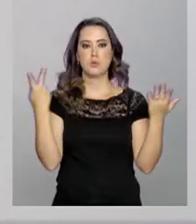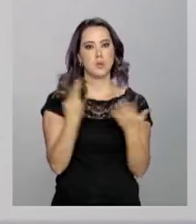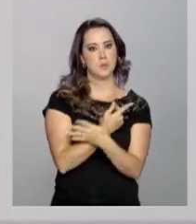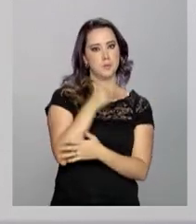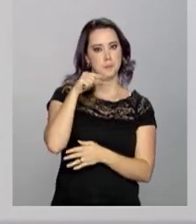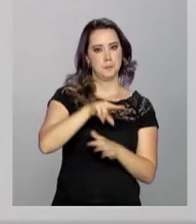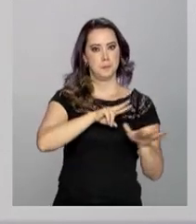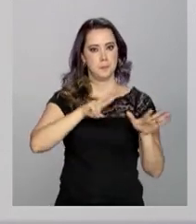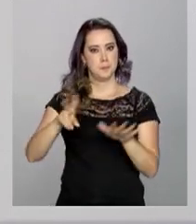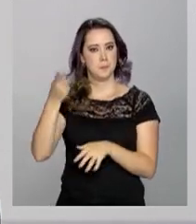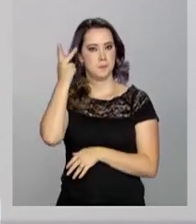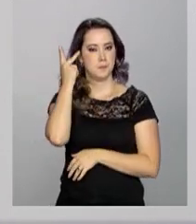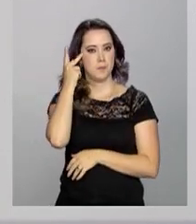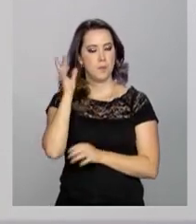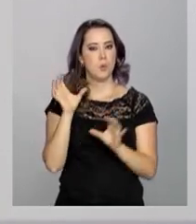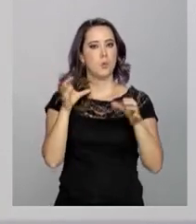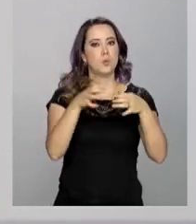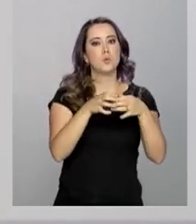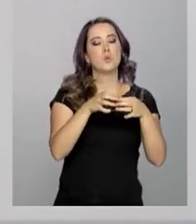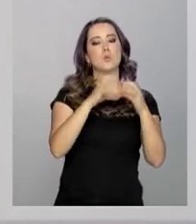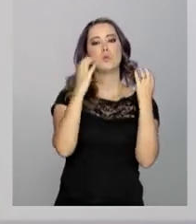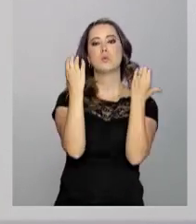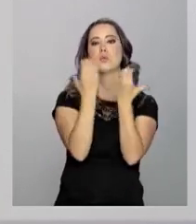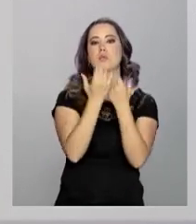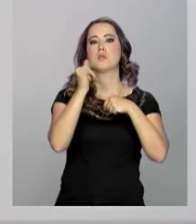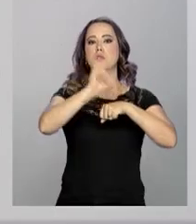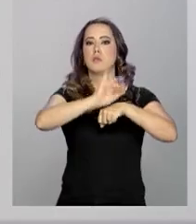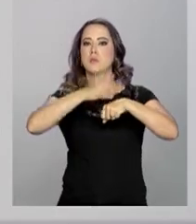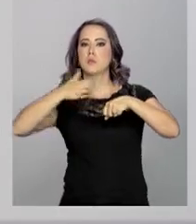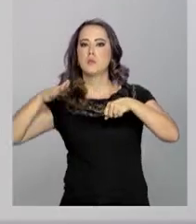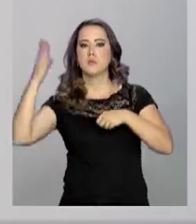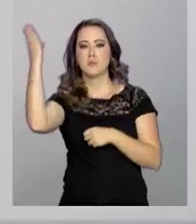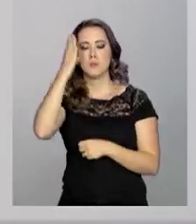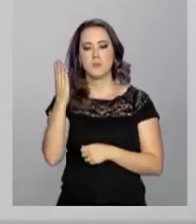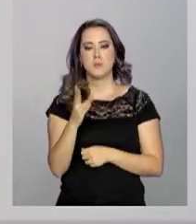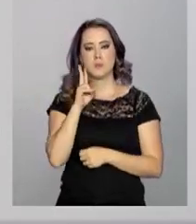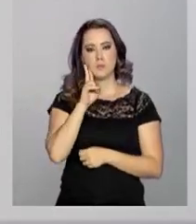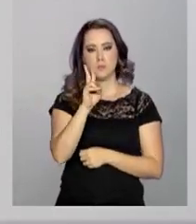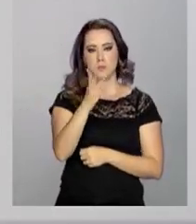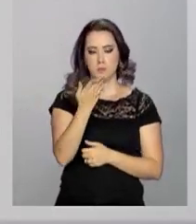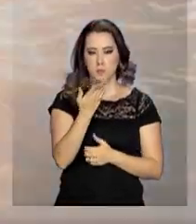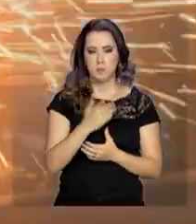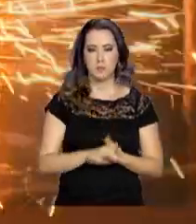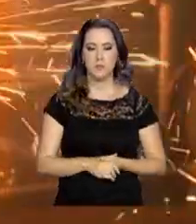Paulo o Congresso Aço Brasil. O presidente Michel Temer participou da abertura.